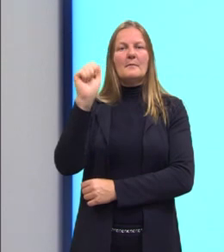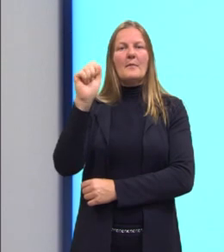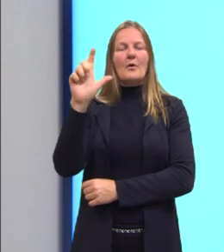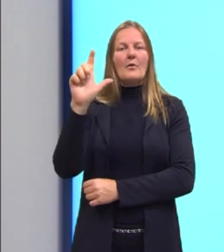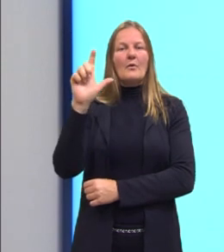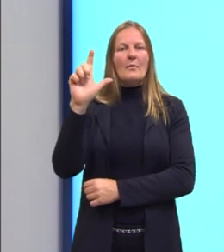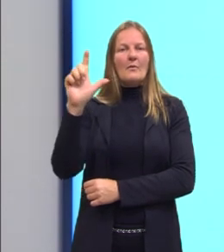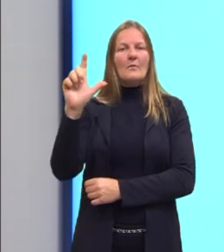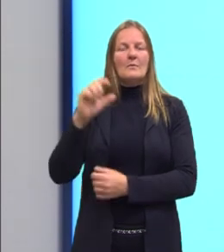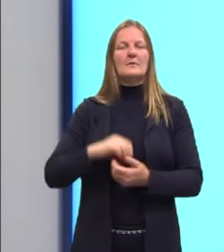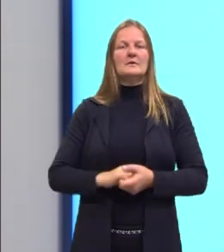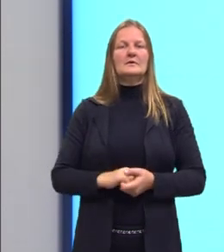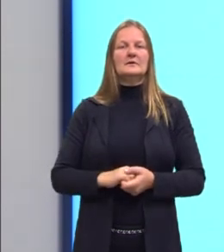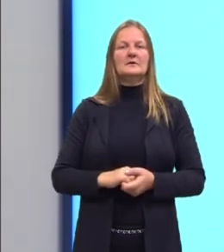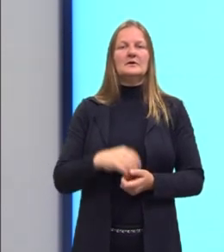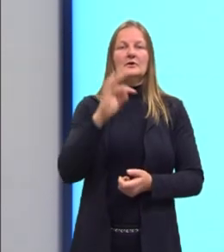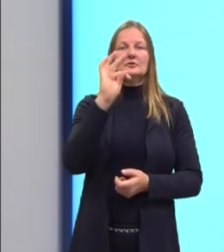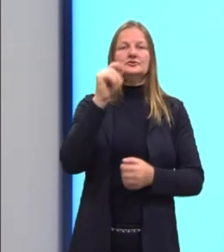na bola.